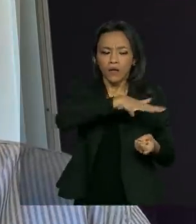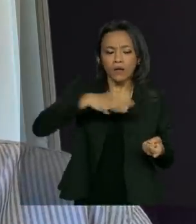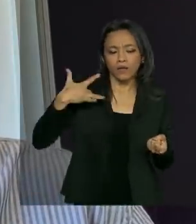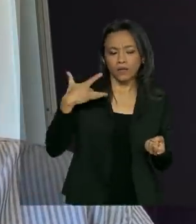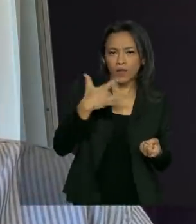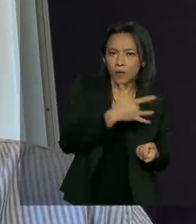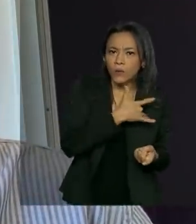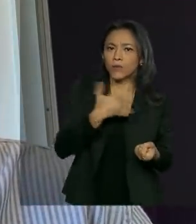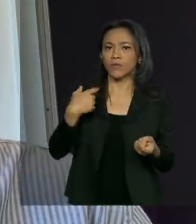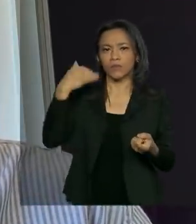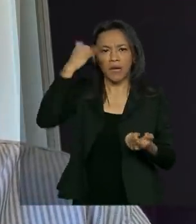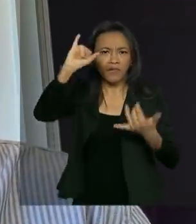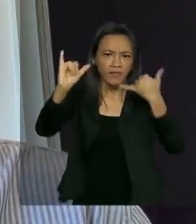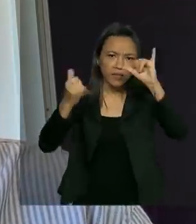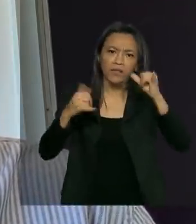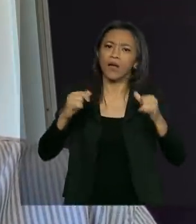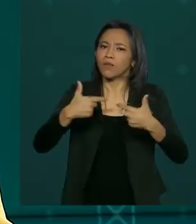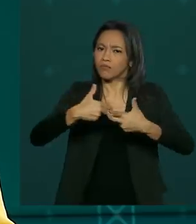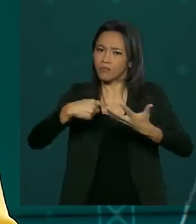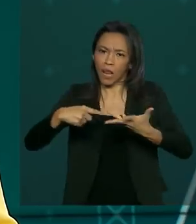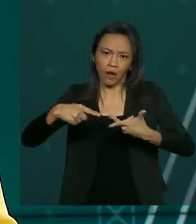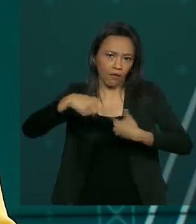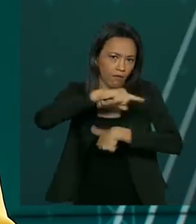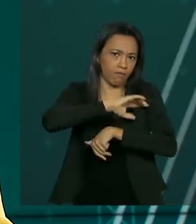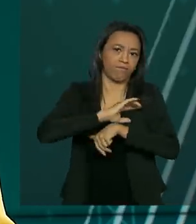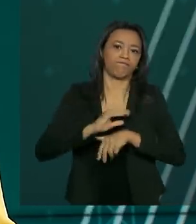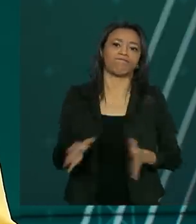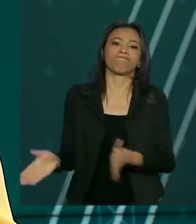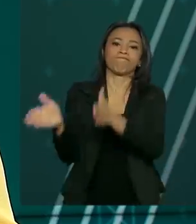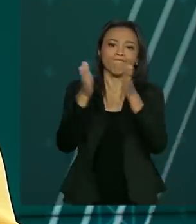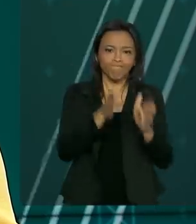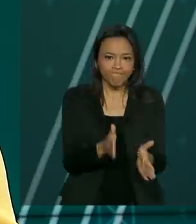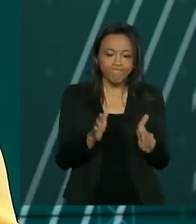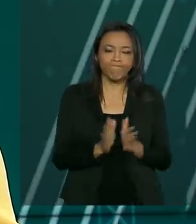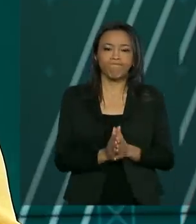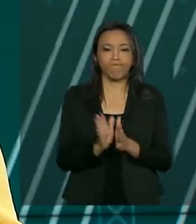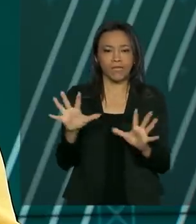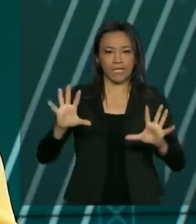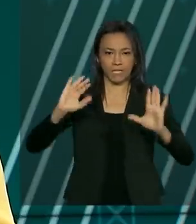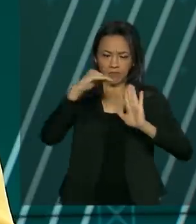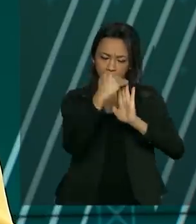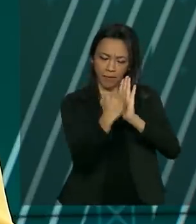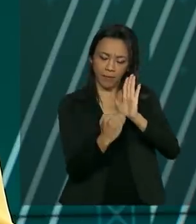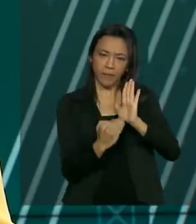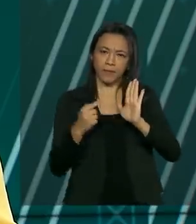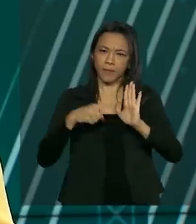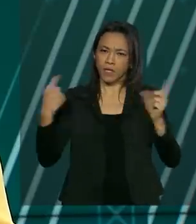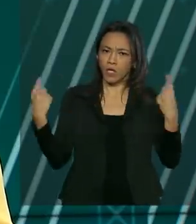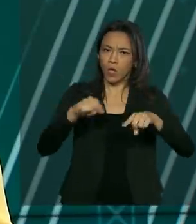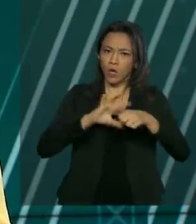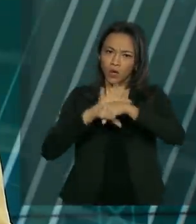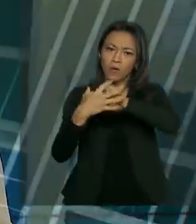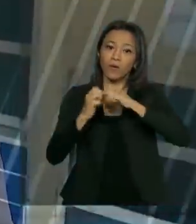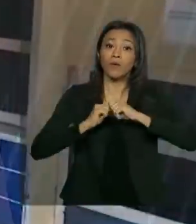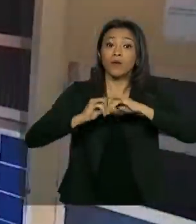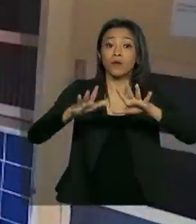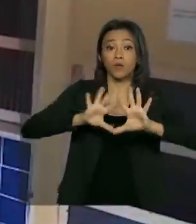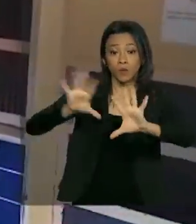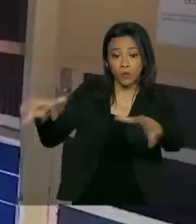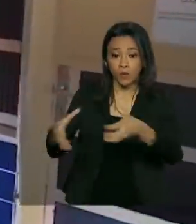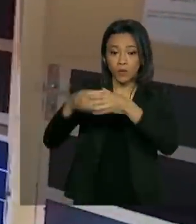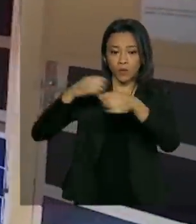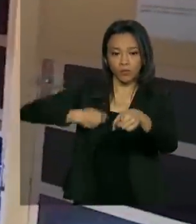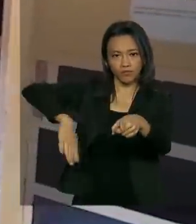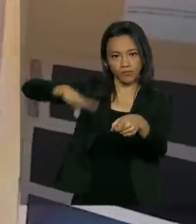e na prevenção à saúde. E como parte das ações de combate ao coronavírus, integrantes das Forças Armadas